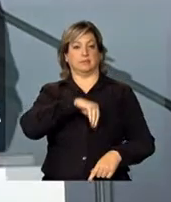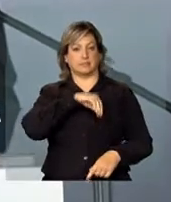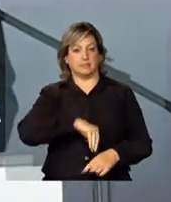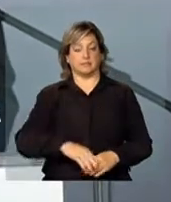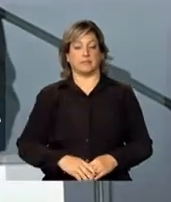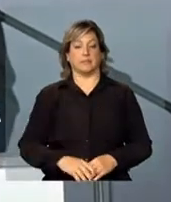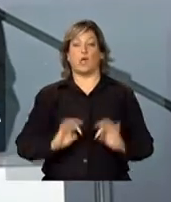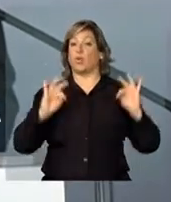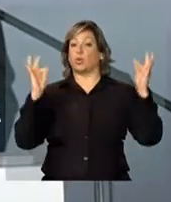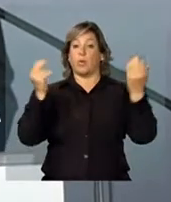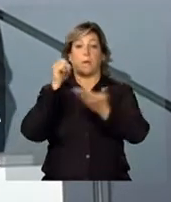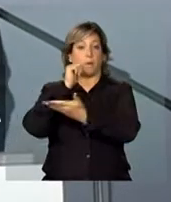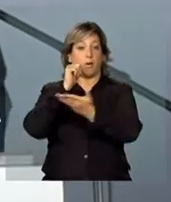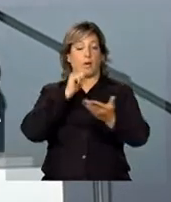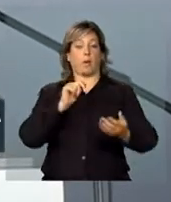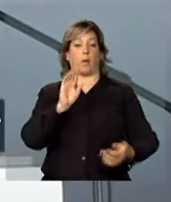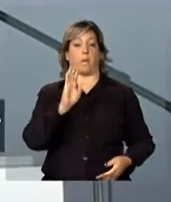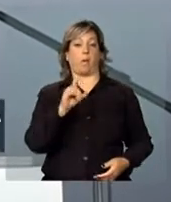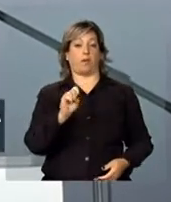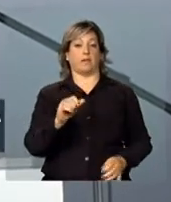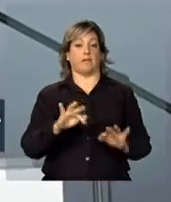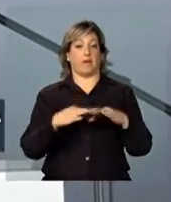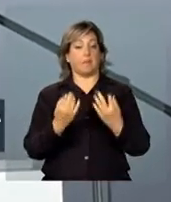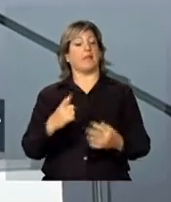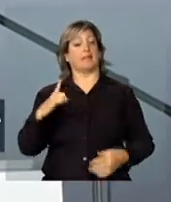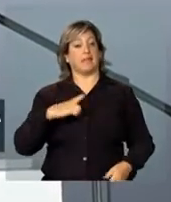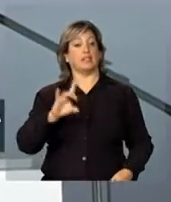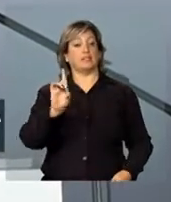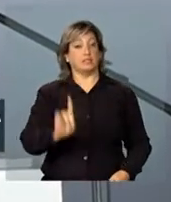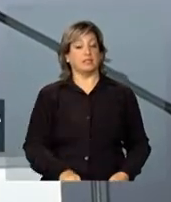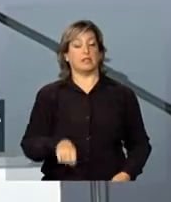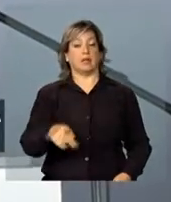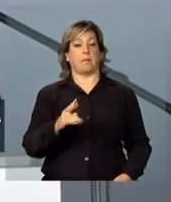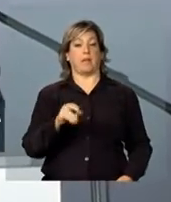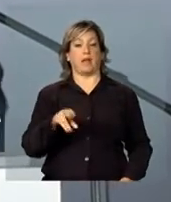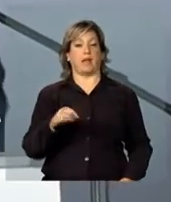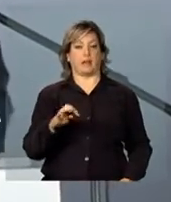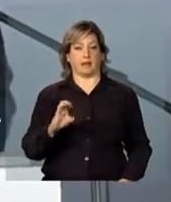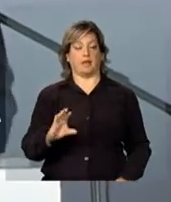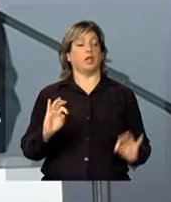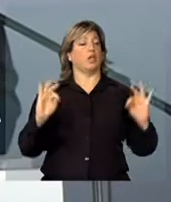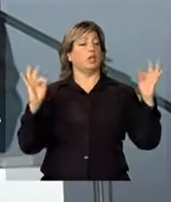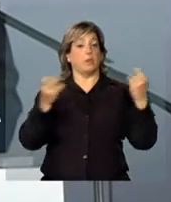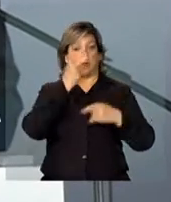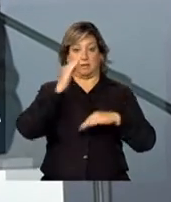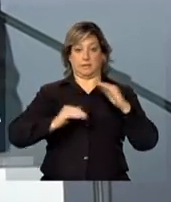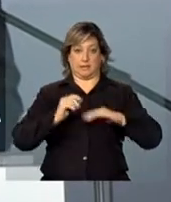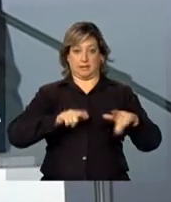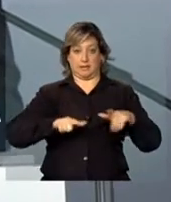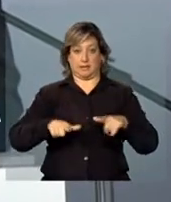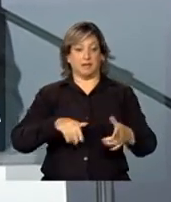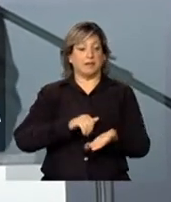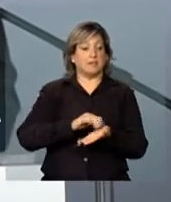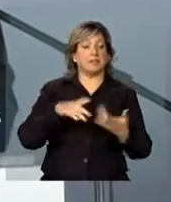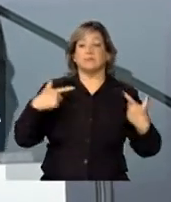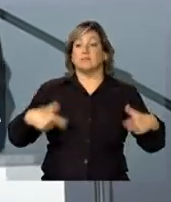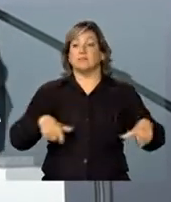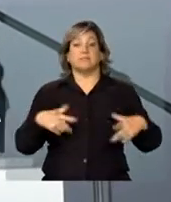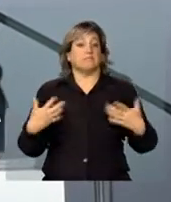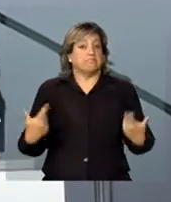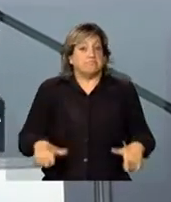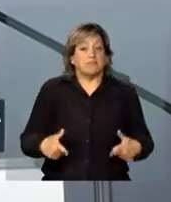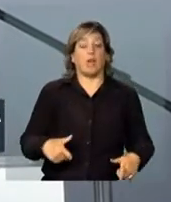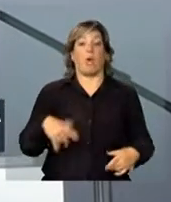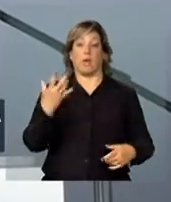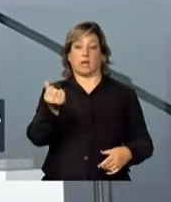Todas as mulheres do Bolsa Família têm direito ao Pronatec. Todos os trabalhadores desempregados, quando recebem o